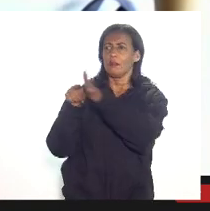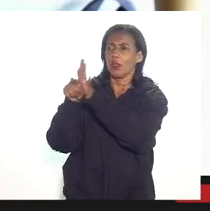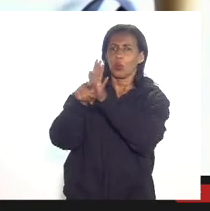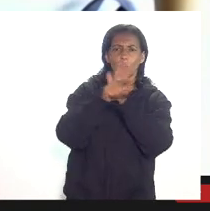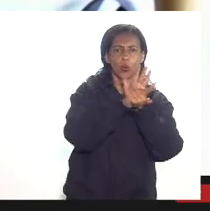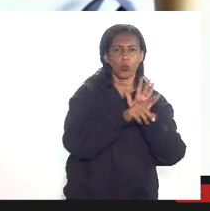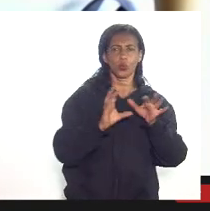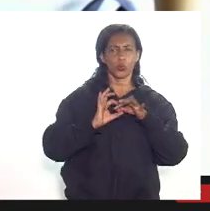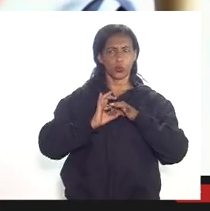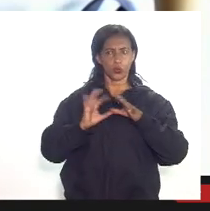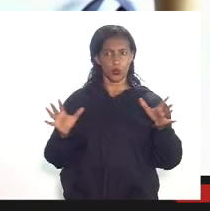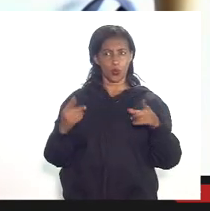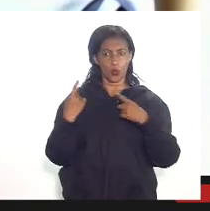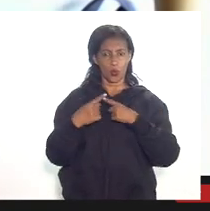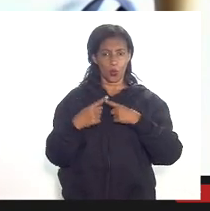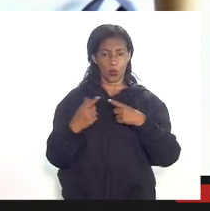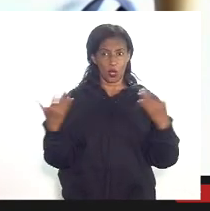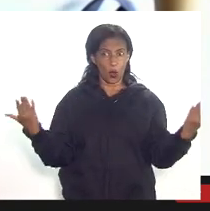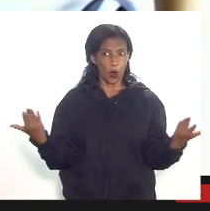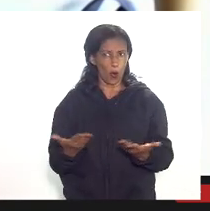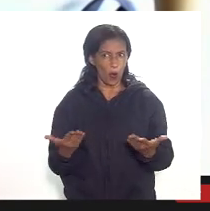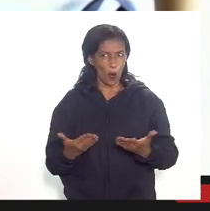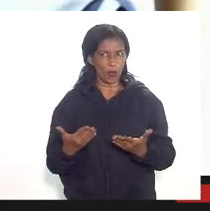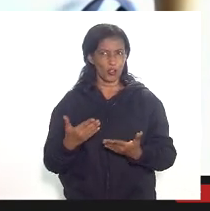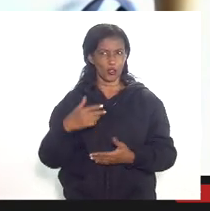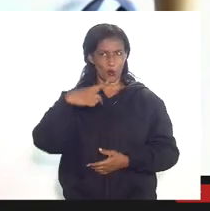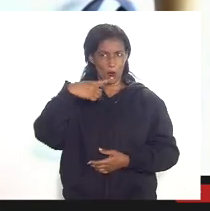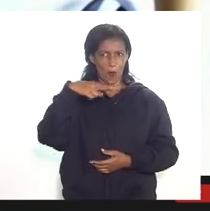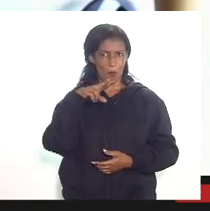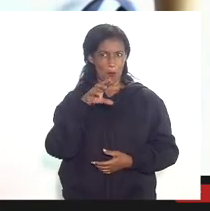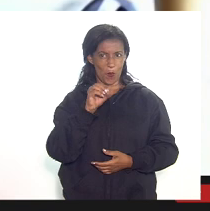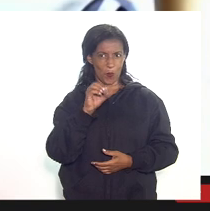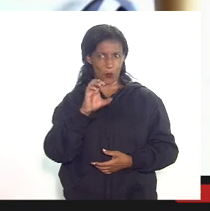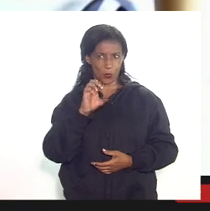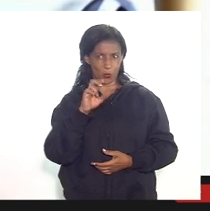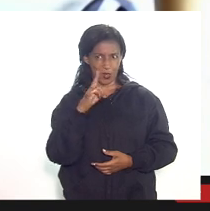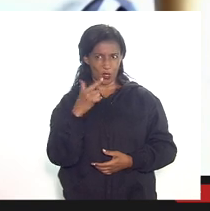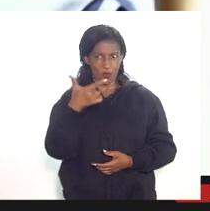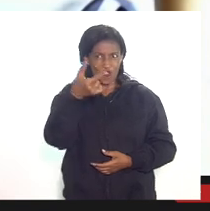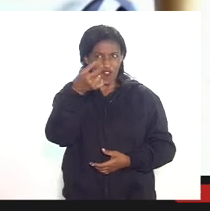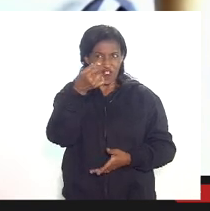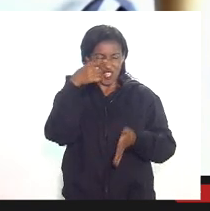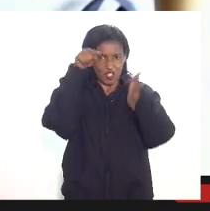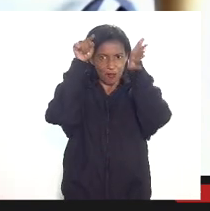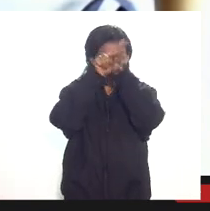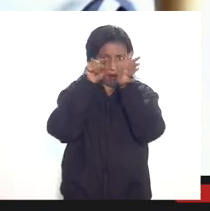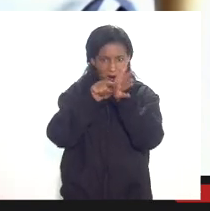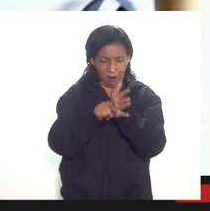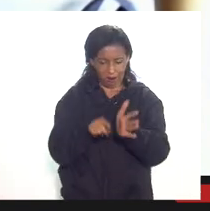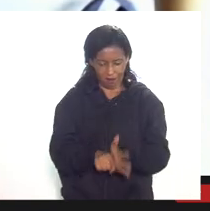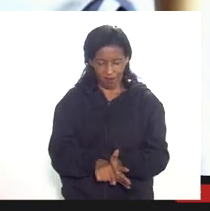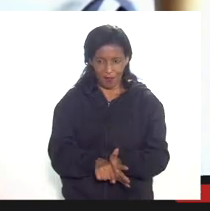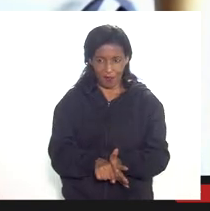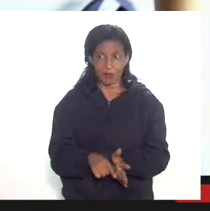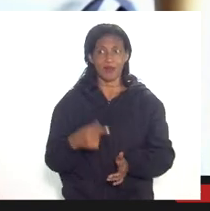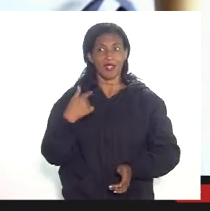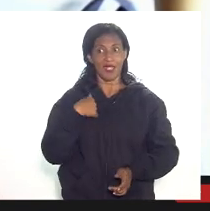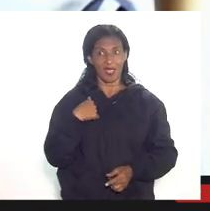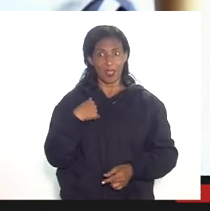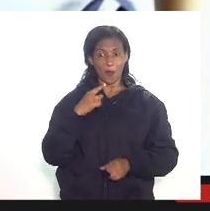arrolou 20 perguntas eu acho ótimo eu tenho aqui arrolada outras 20